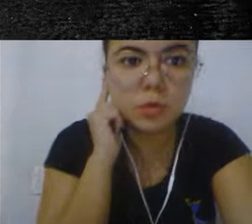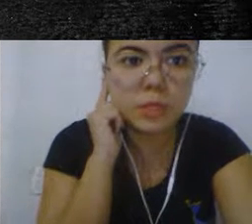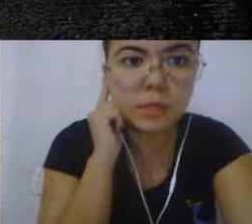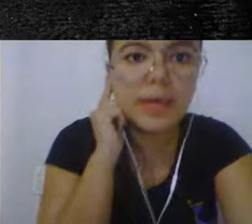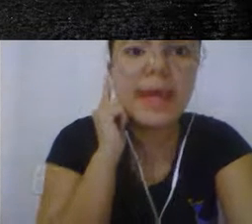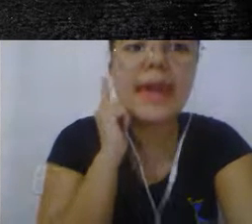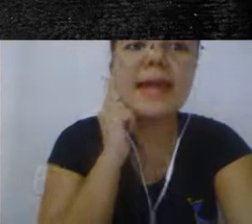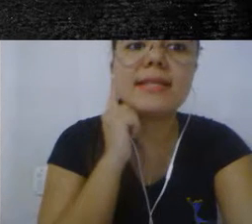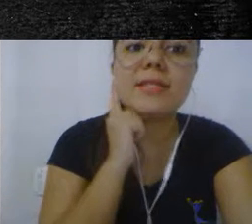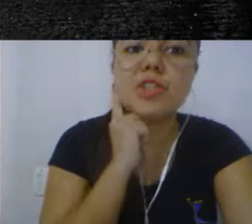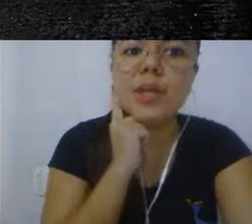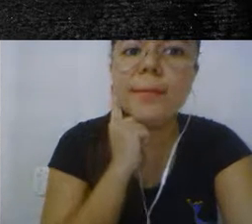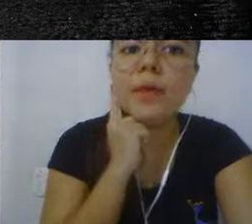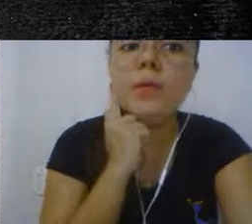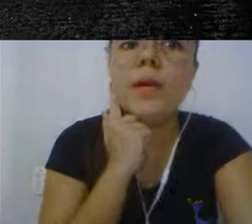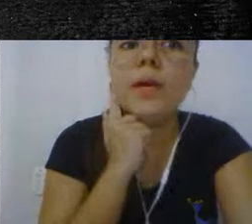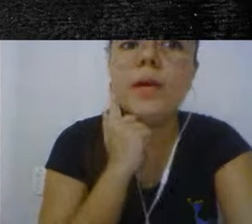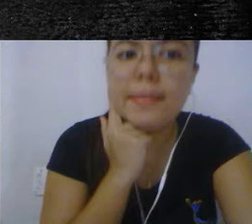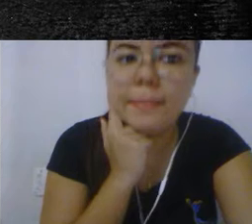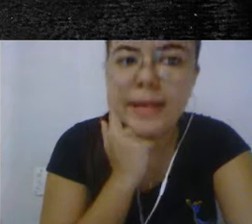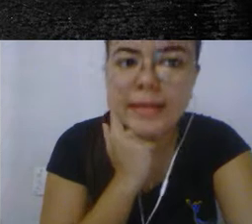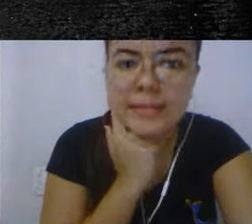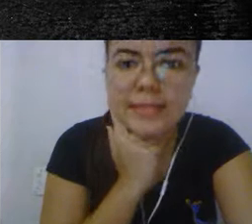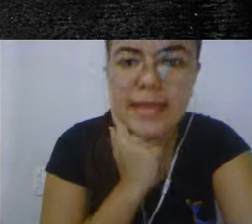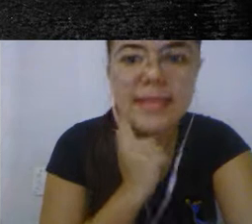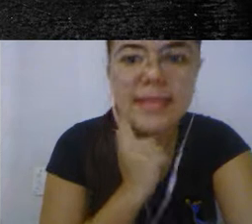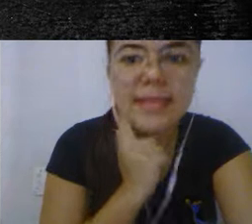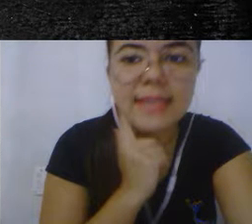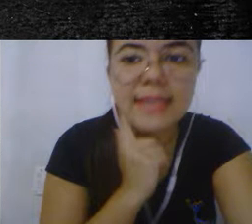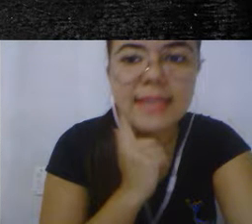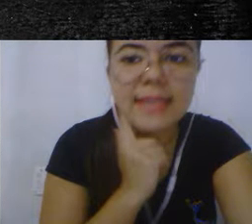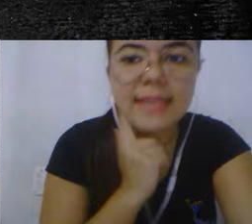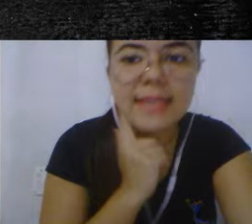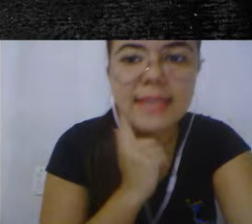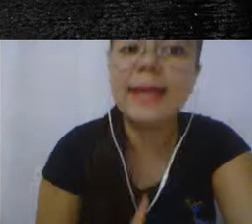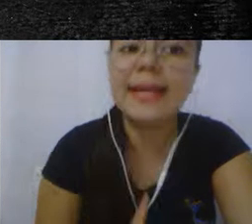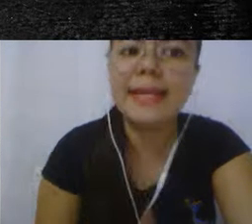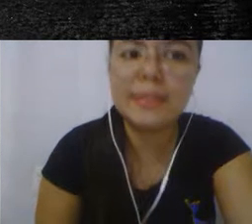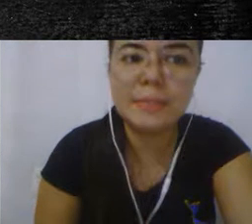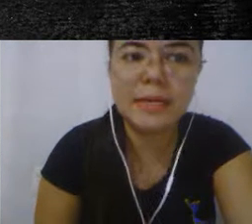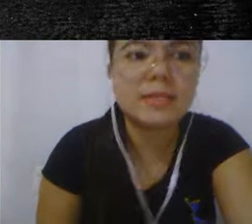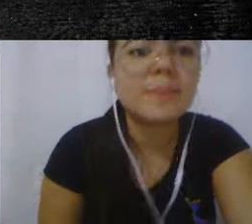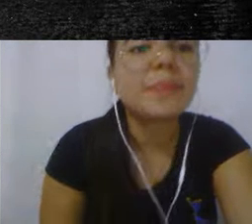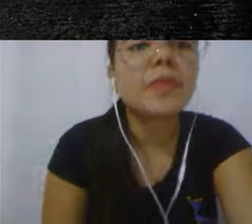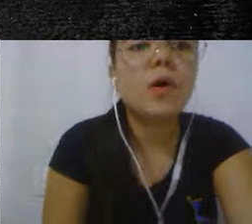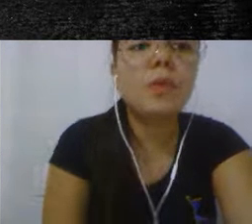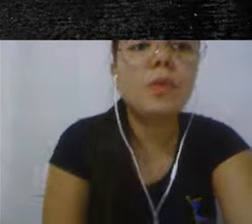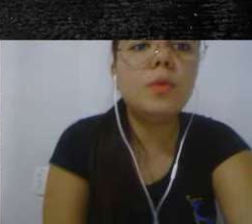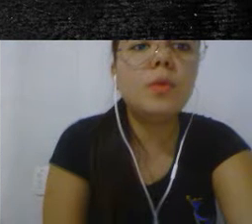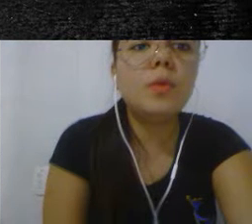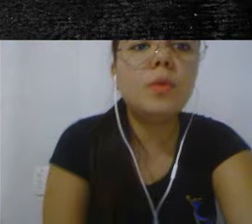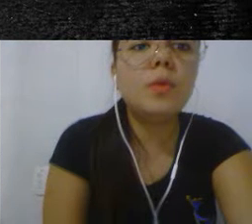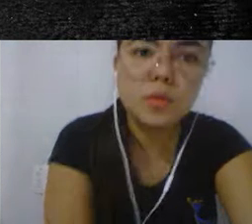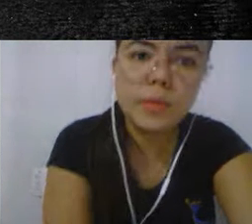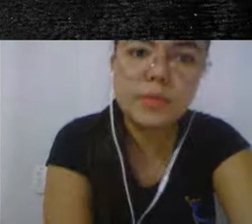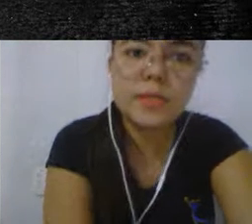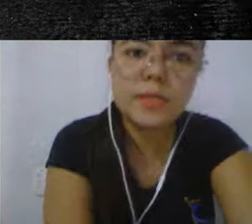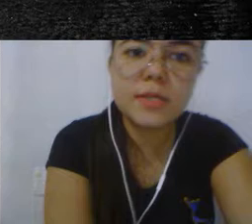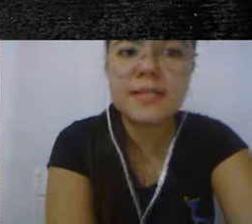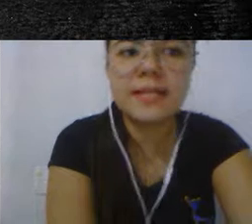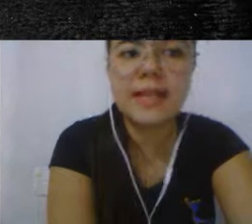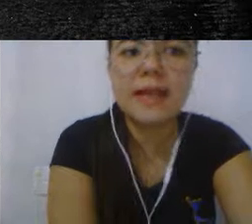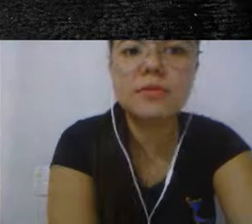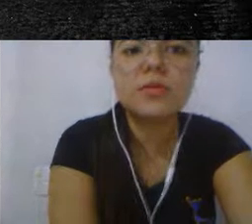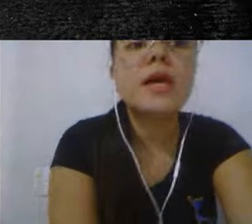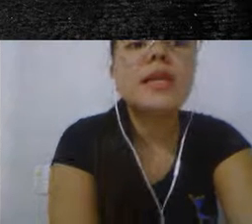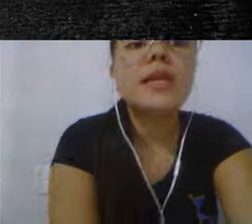escutam? Elas se chamam libras. Essa língua de sinais se chama libras. Observe como os números são